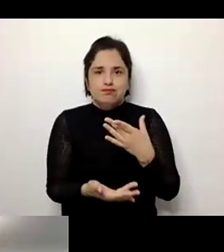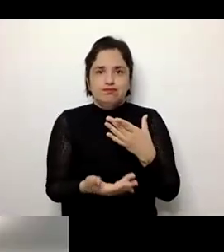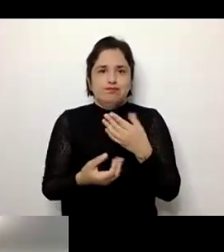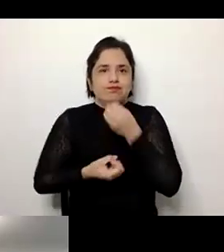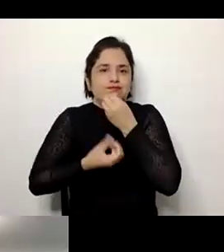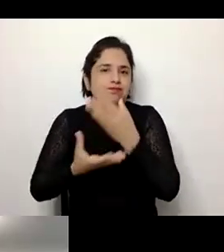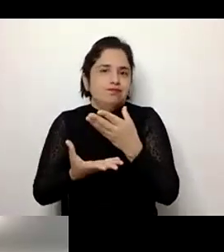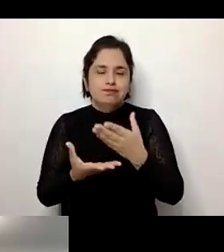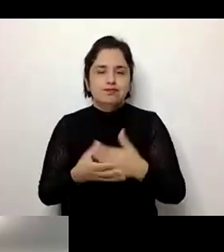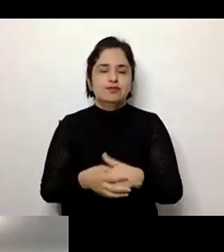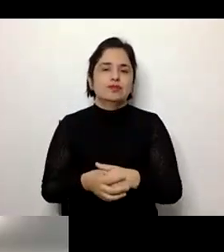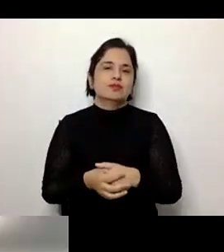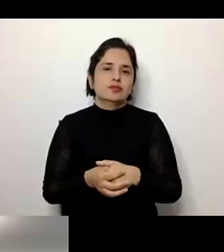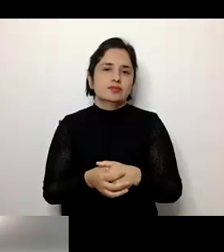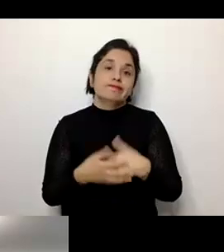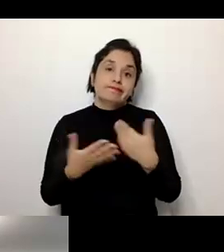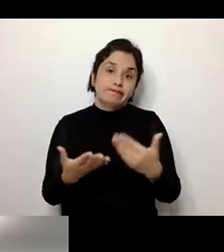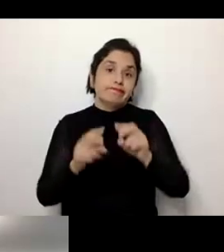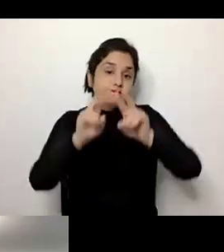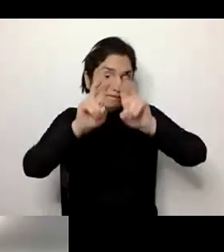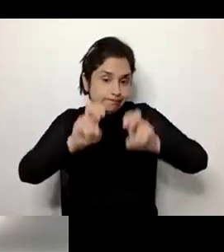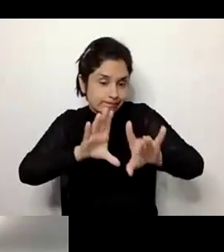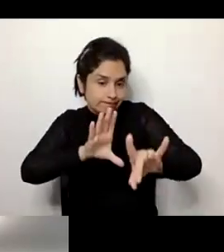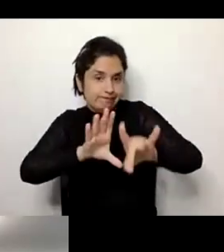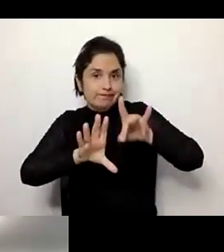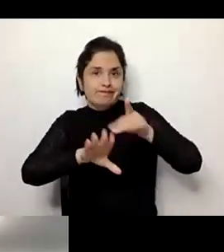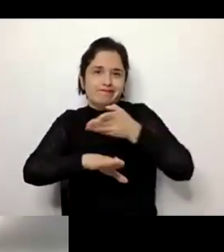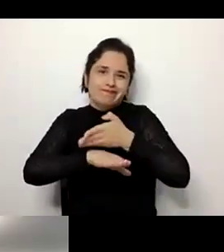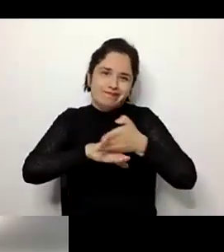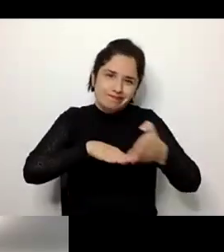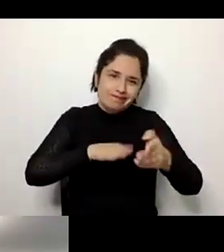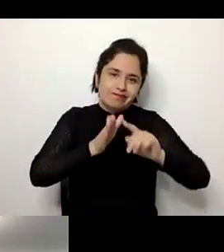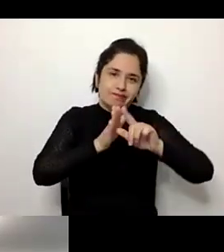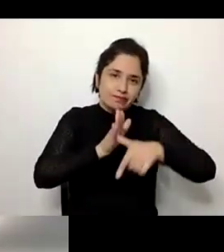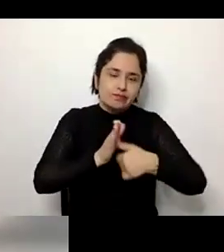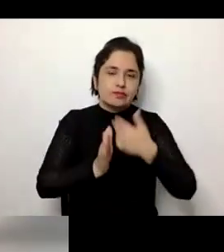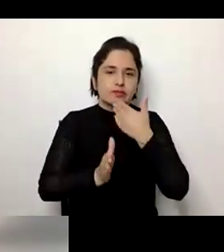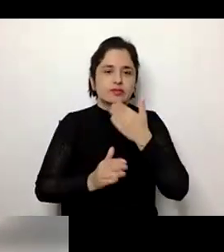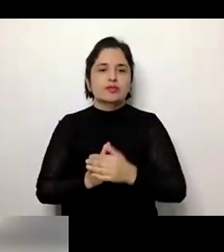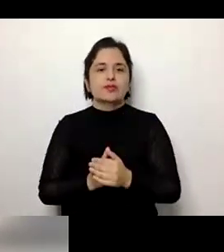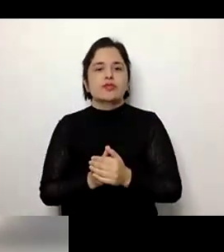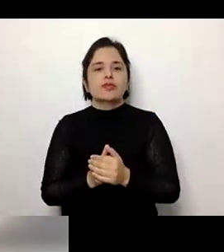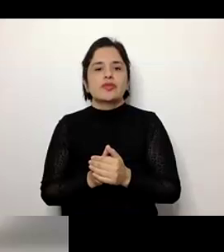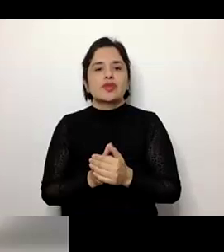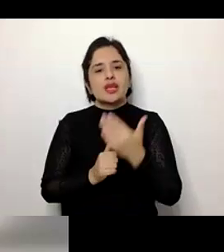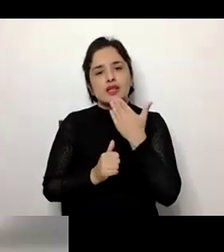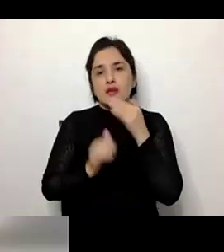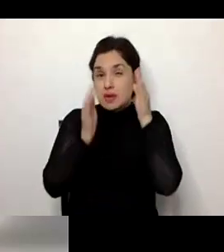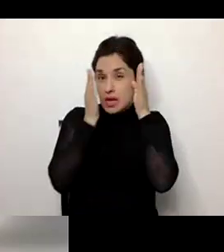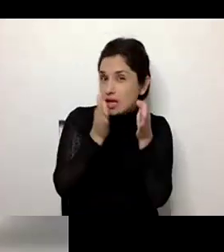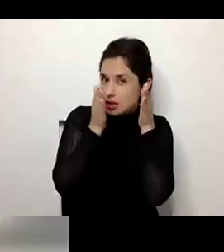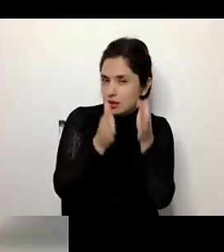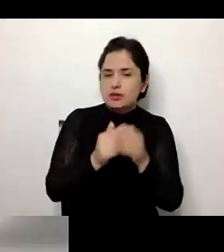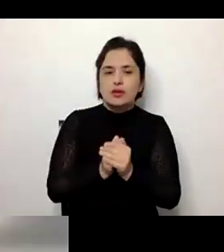afecção. Portanto, o diagnóstico muitas vezes é muito lento também. e é importante estar como atentos a essas coisas.